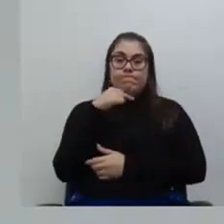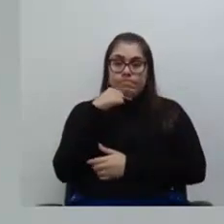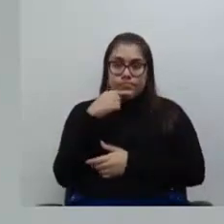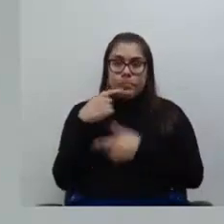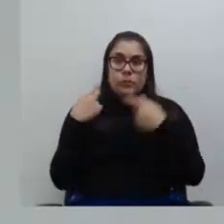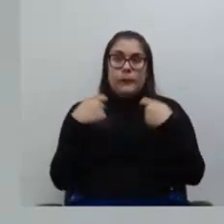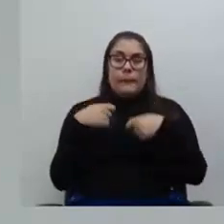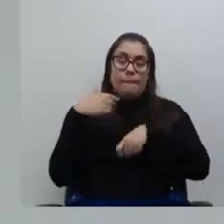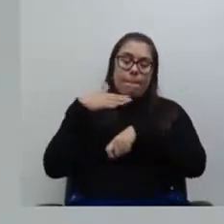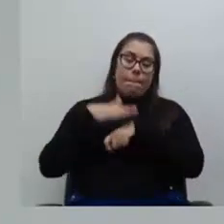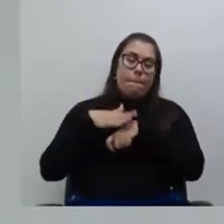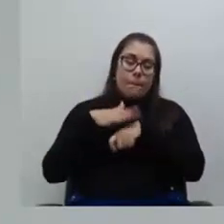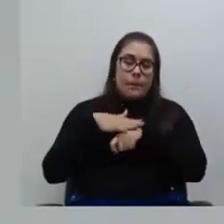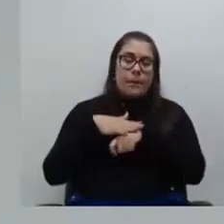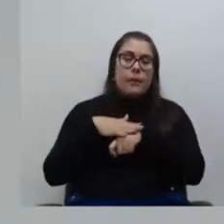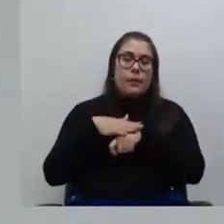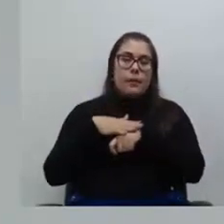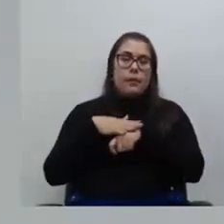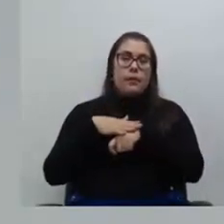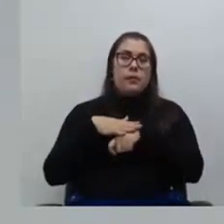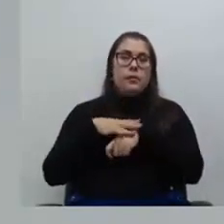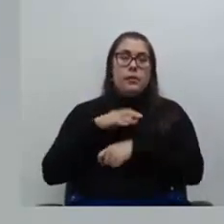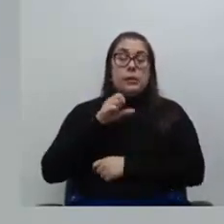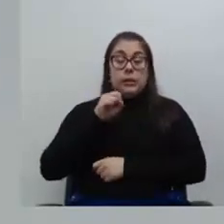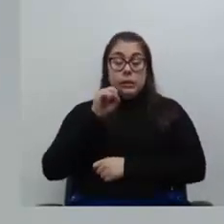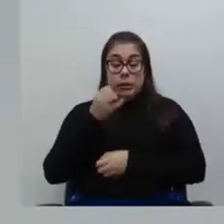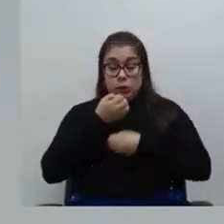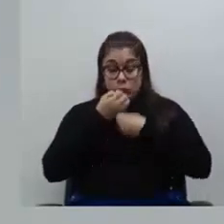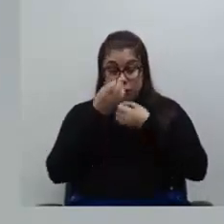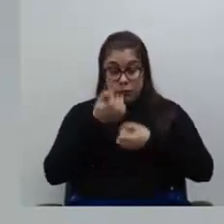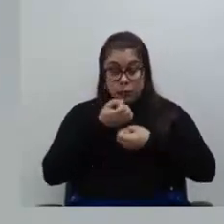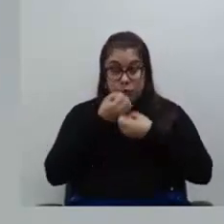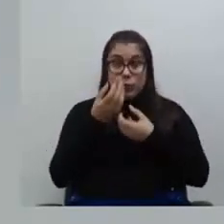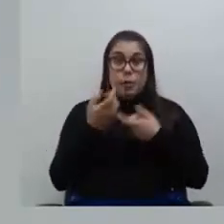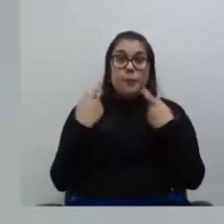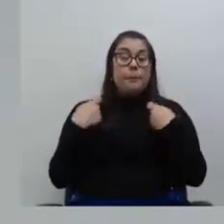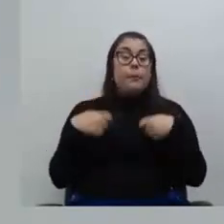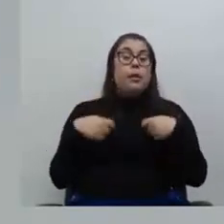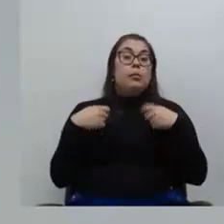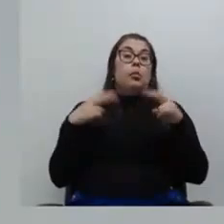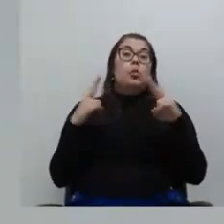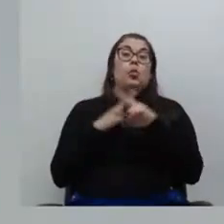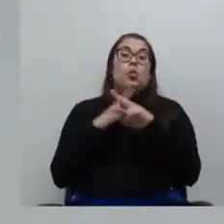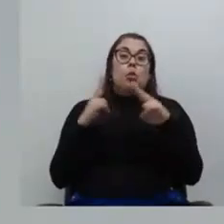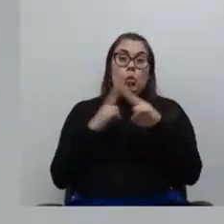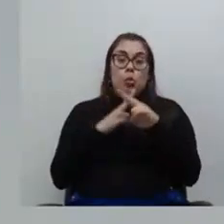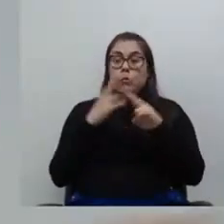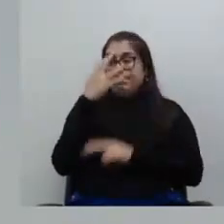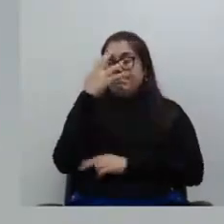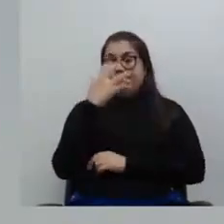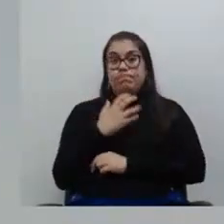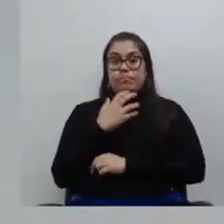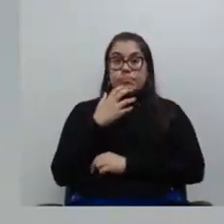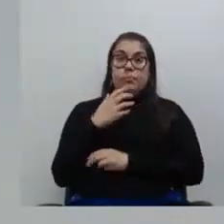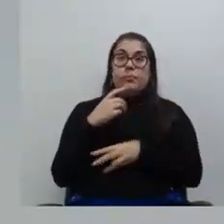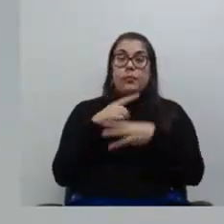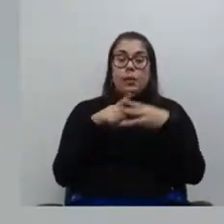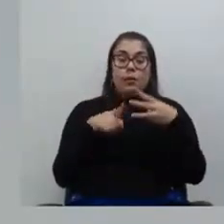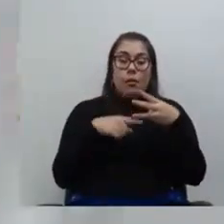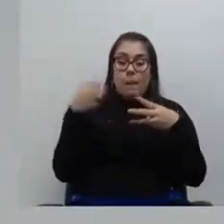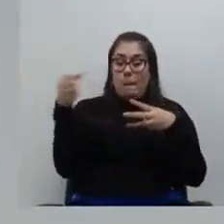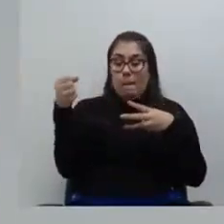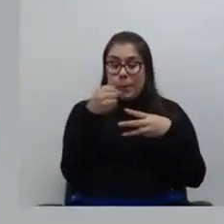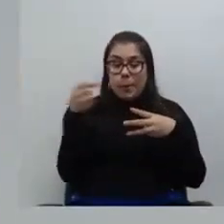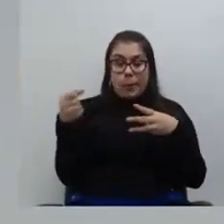Então, agora, nós temos uma atitude, acho que, se tem a minha fala, é que tentemos ganhar celeridade em impostar esses novos três colegas para